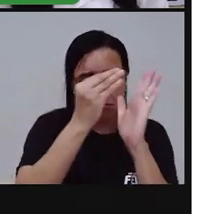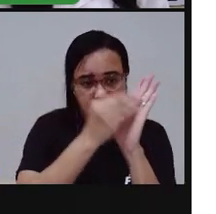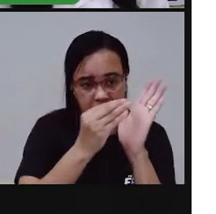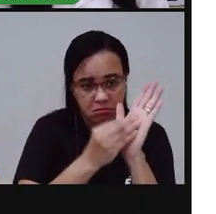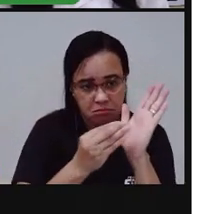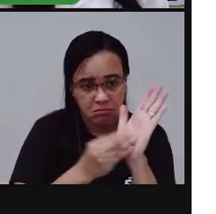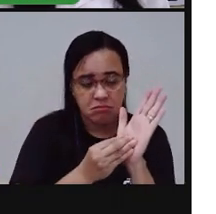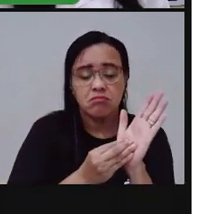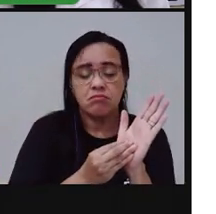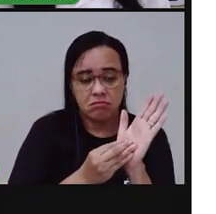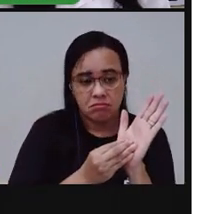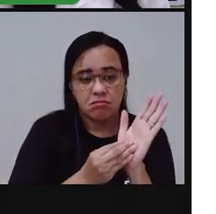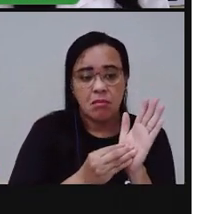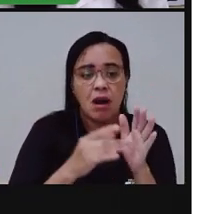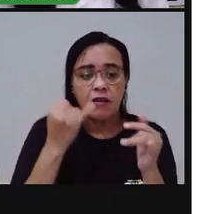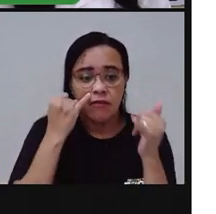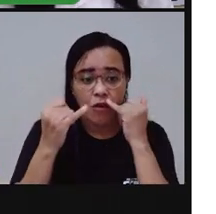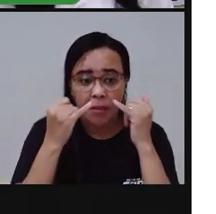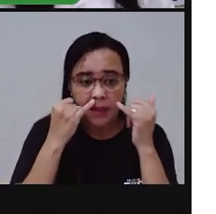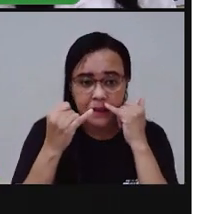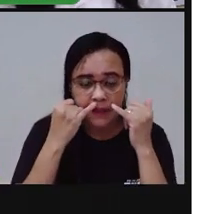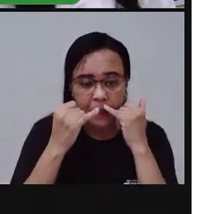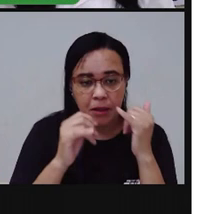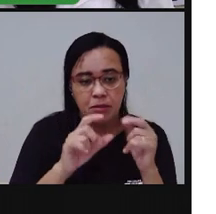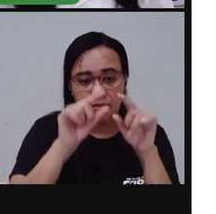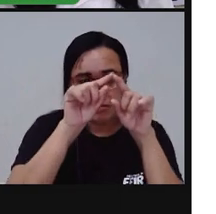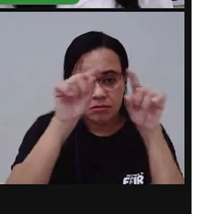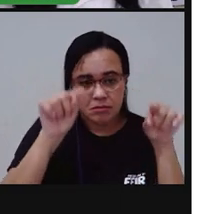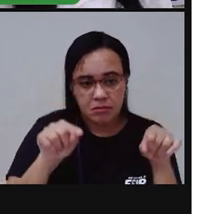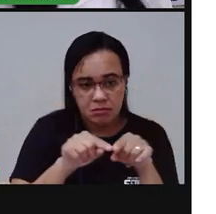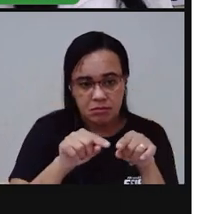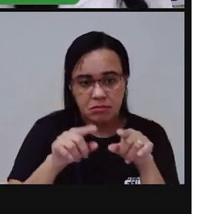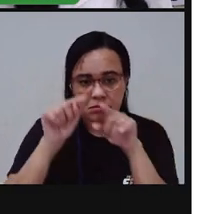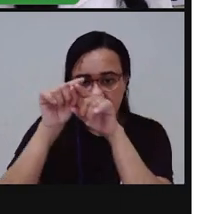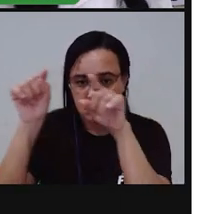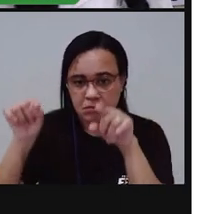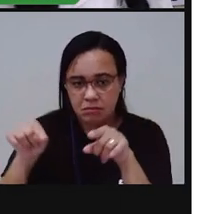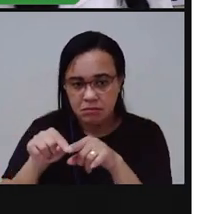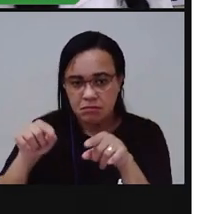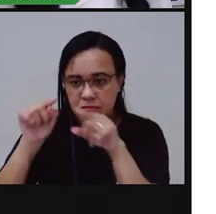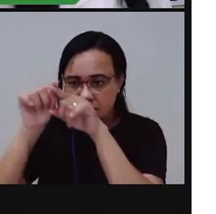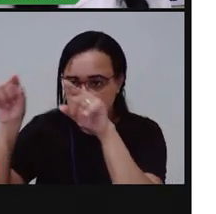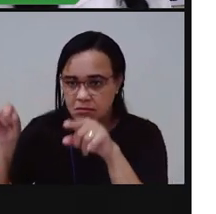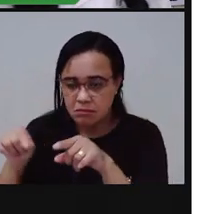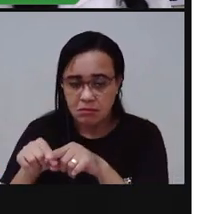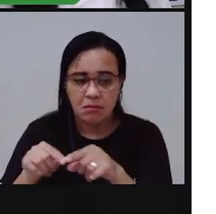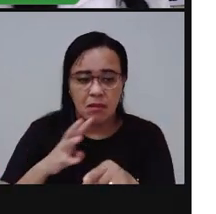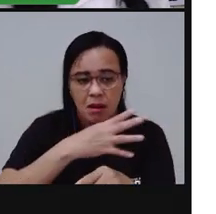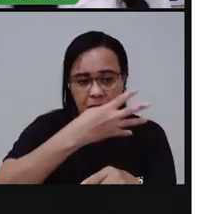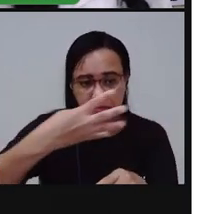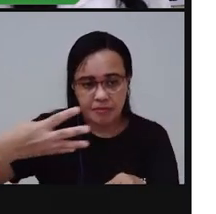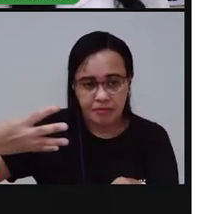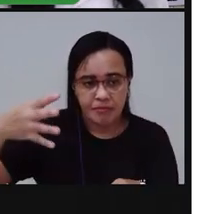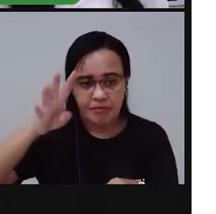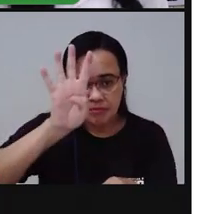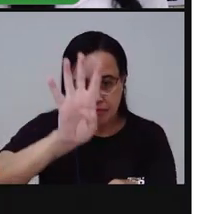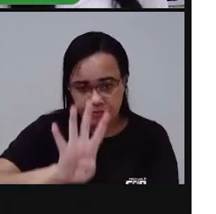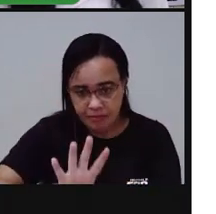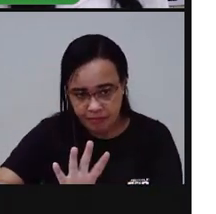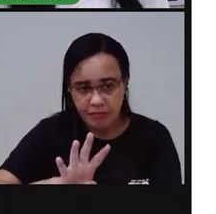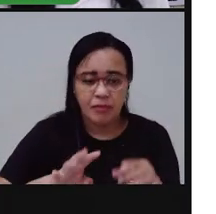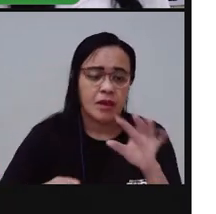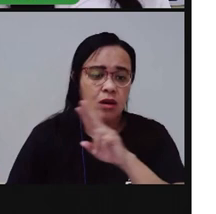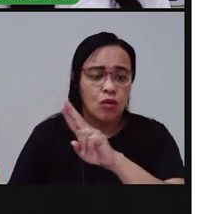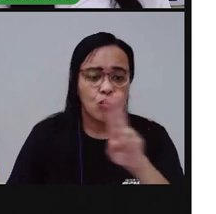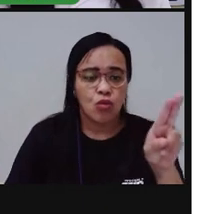algumas colunas nesse quadro para a gente chamar de tabela. E aí, nessa tabela, você coloca lá o nome do animal